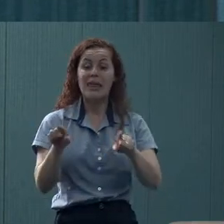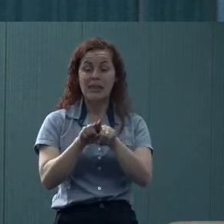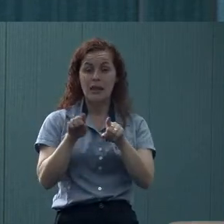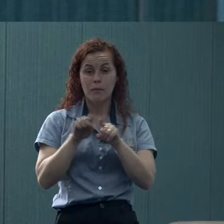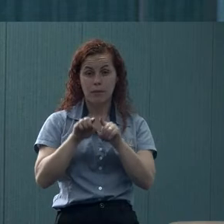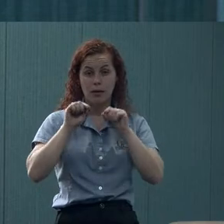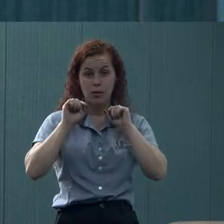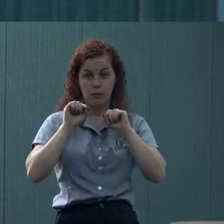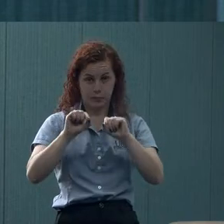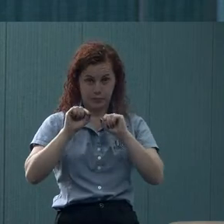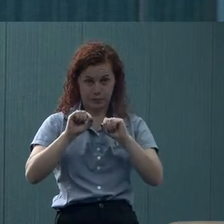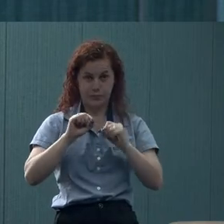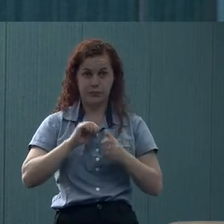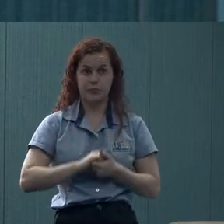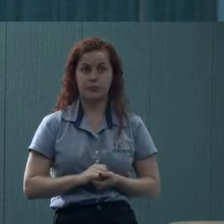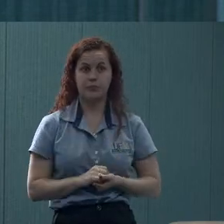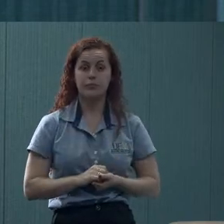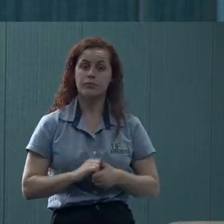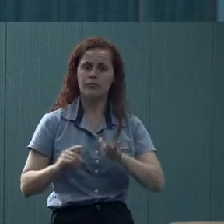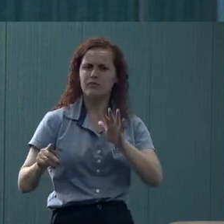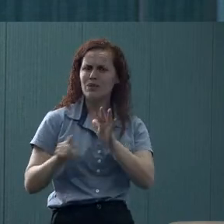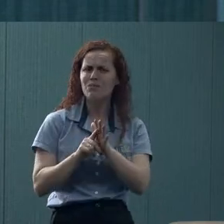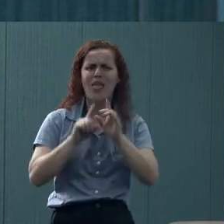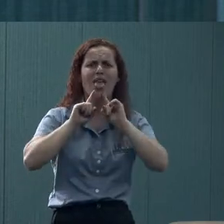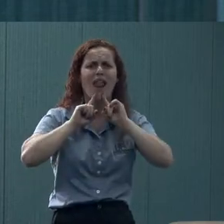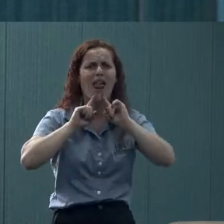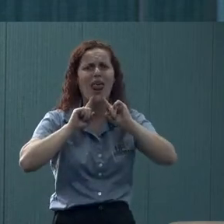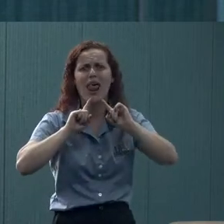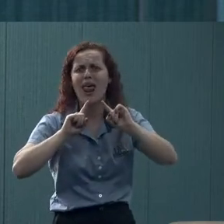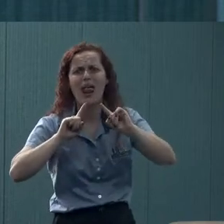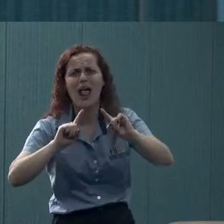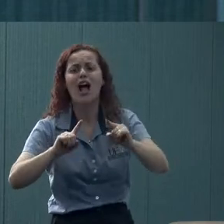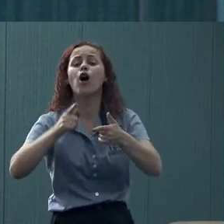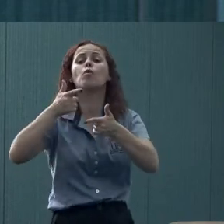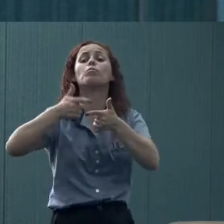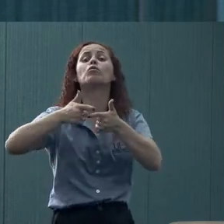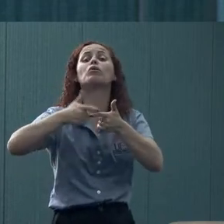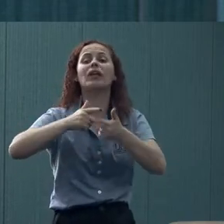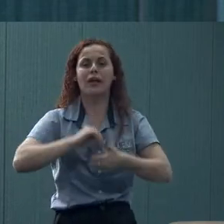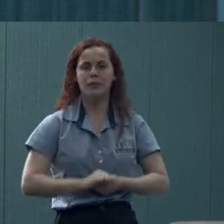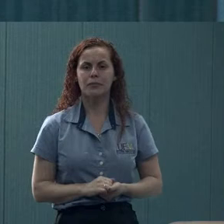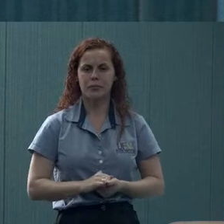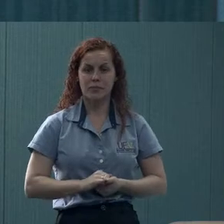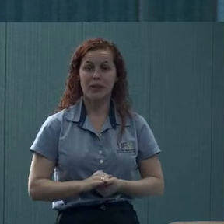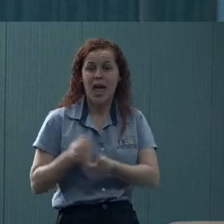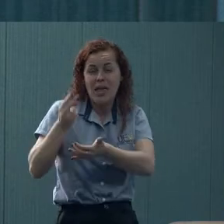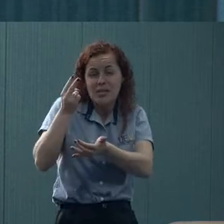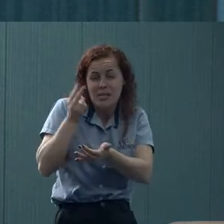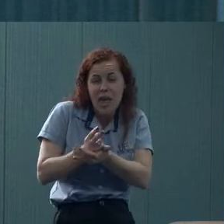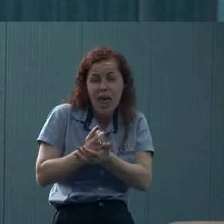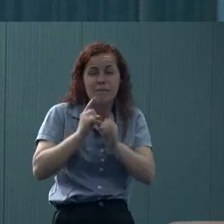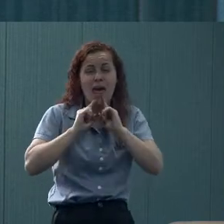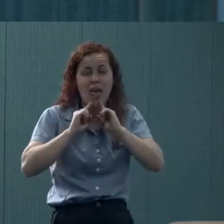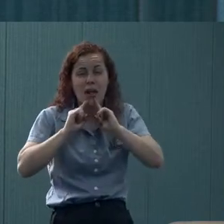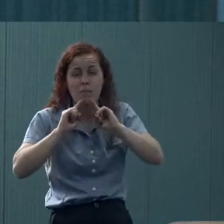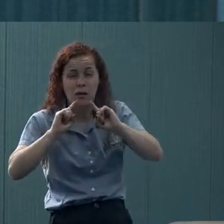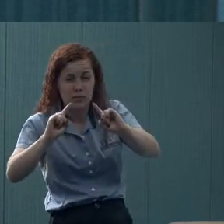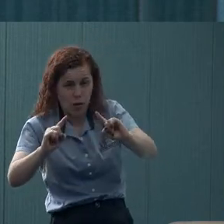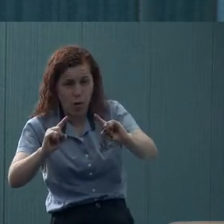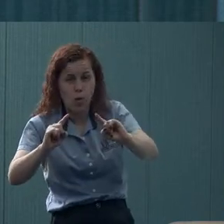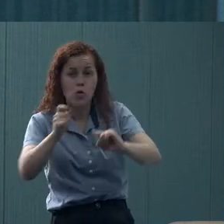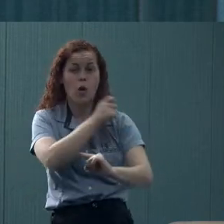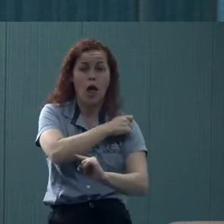muito a queixa deles. Porque quase sempre as queixas dos estudantes de